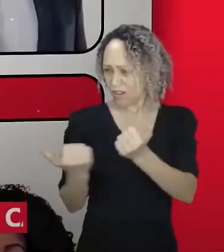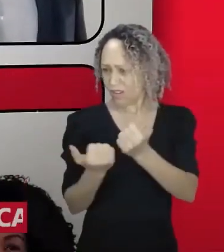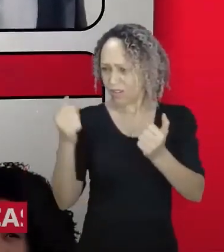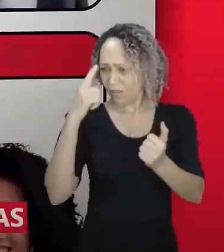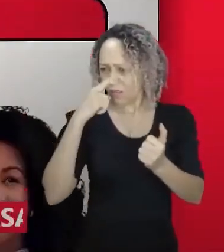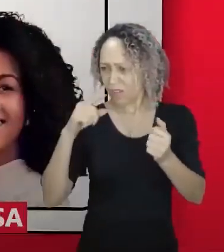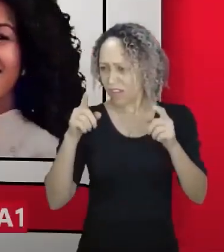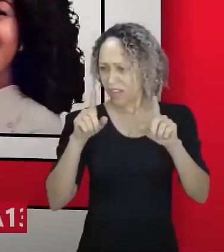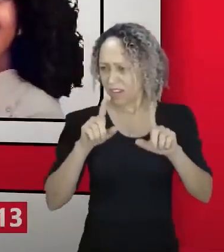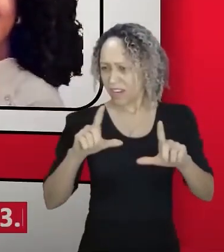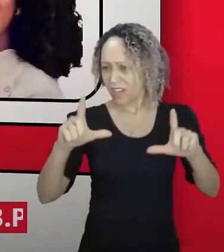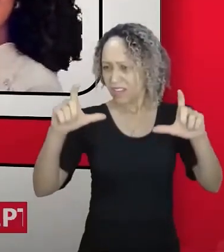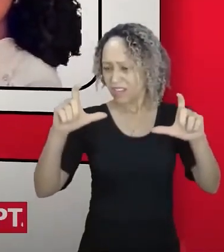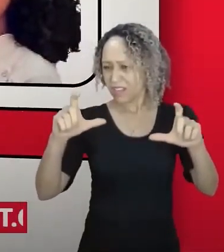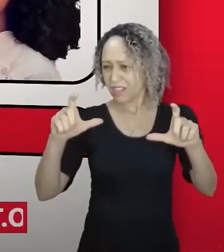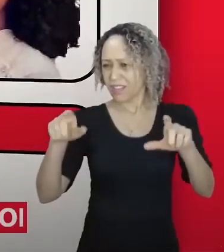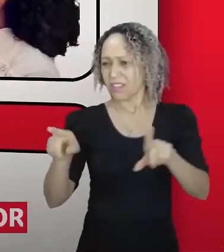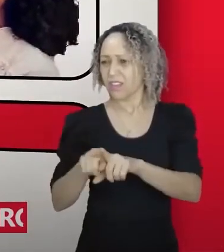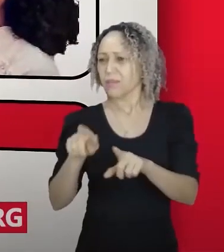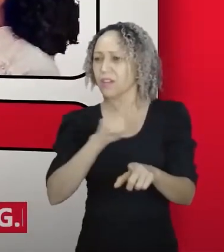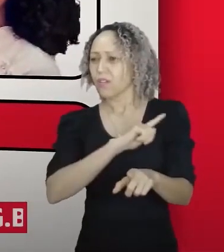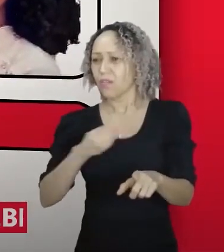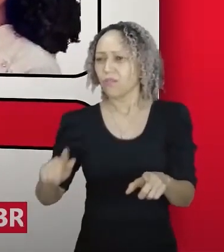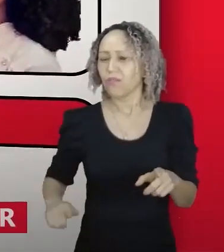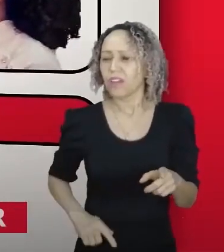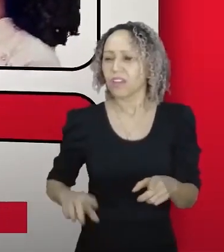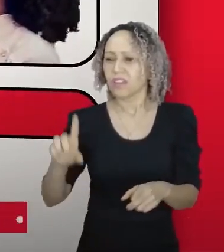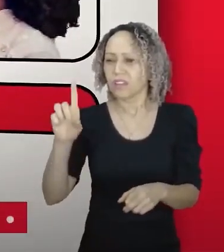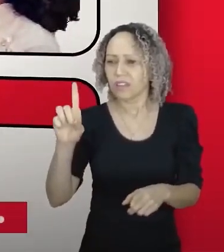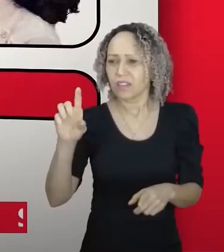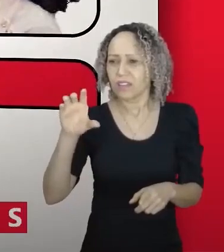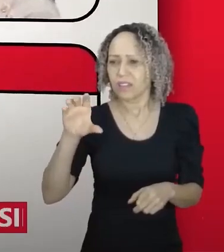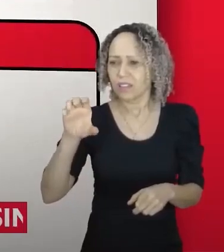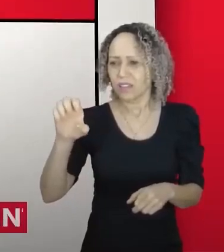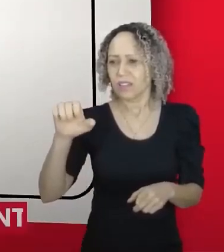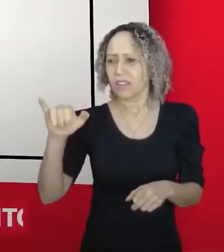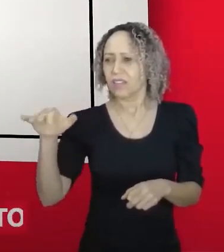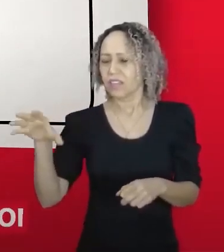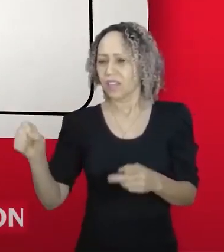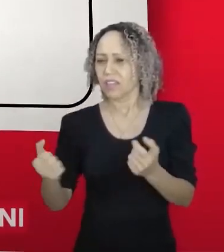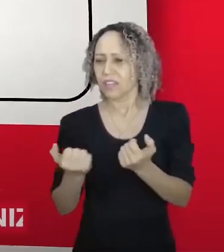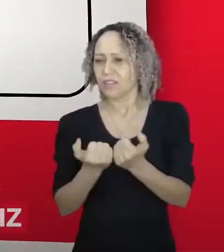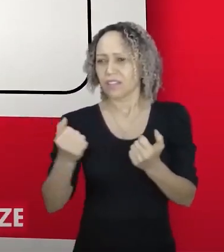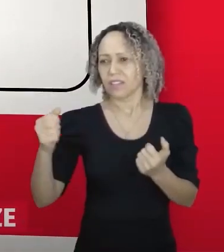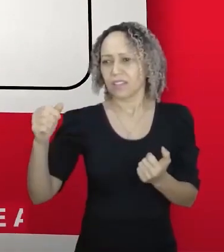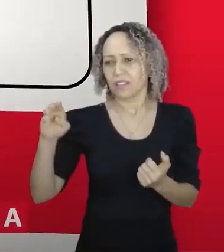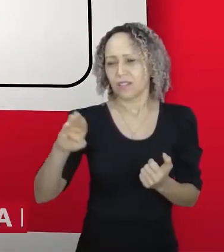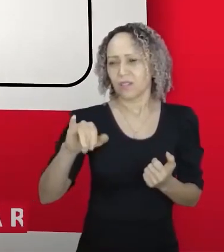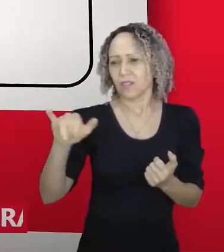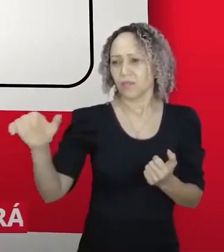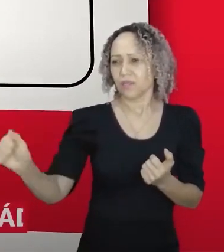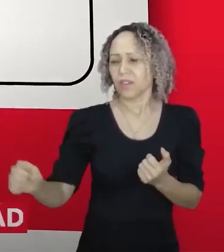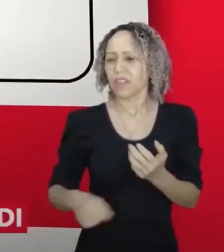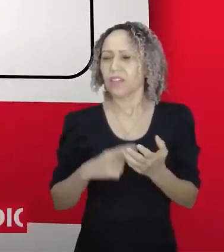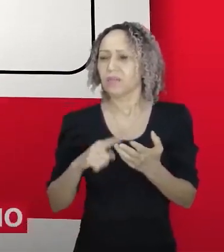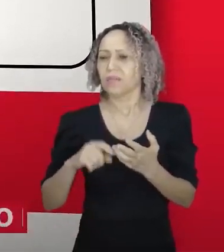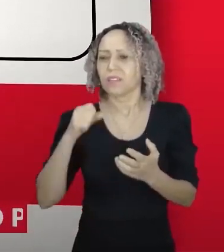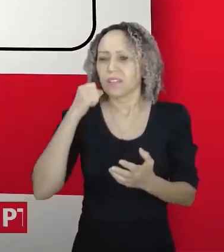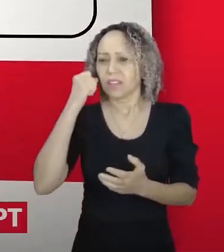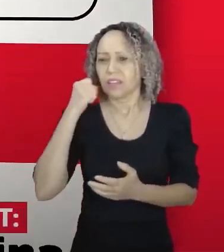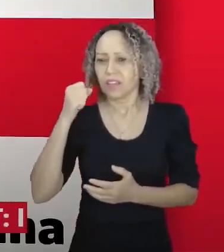Alckmin, para o governo Décio Lima, vice Beatriz Vargas, para o Senado, Dário Berg.